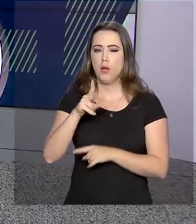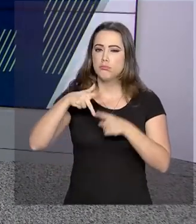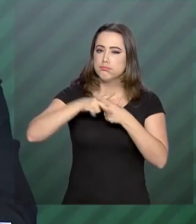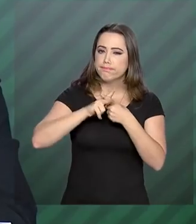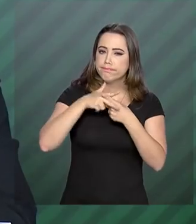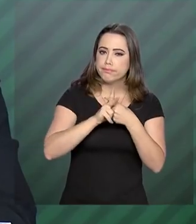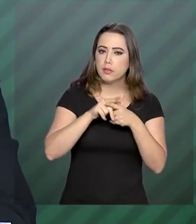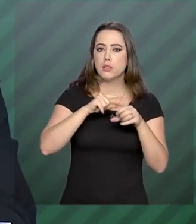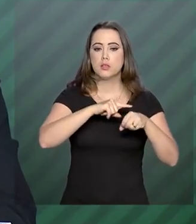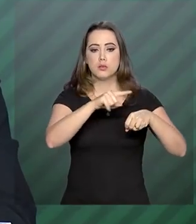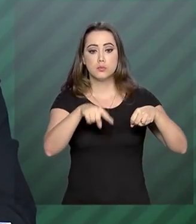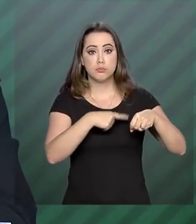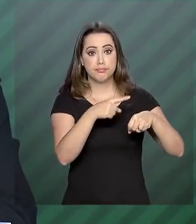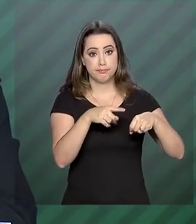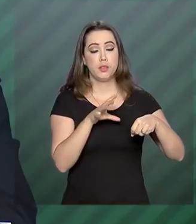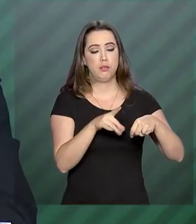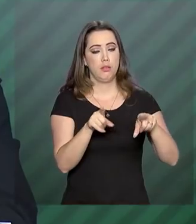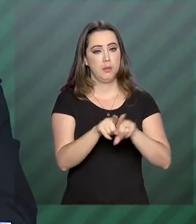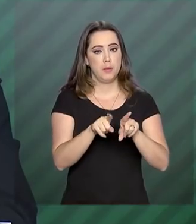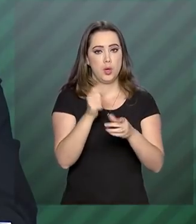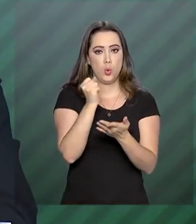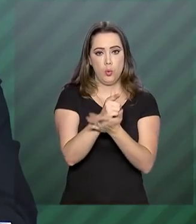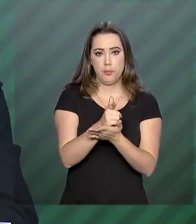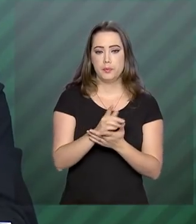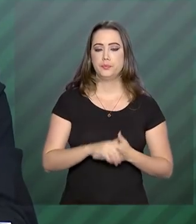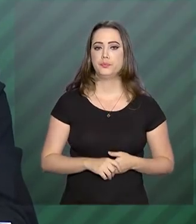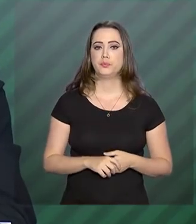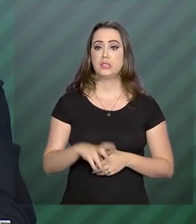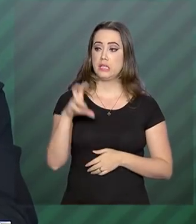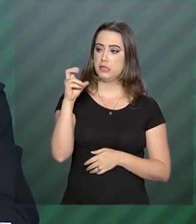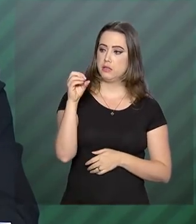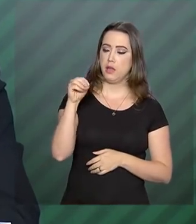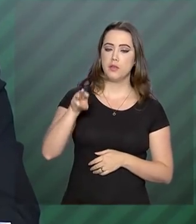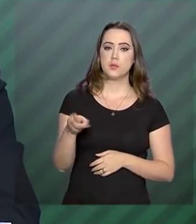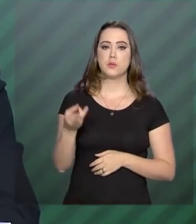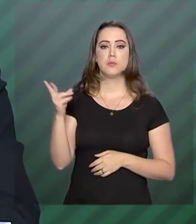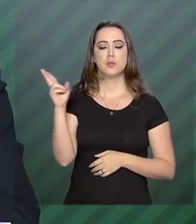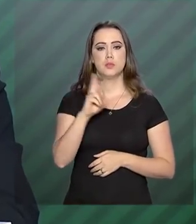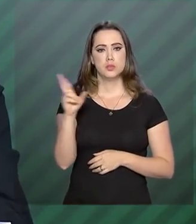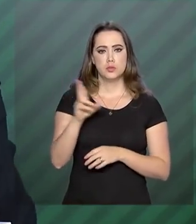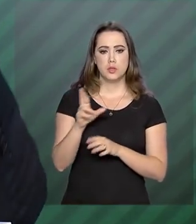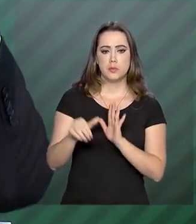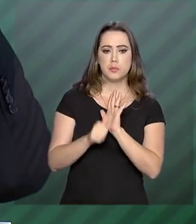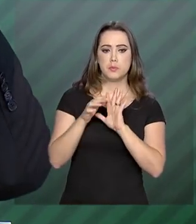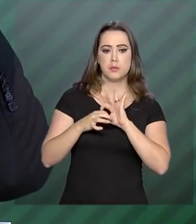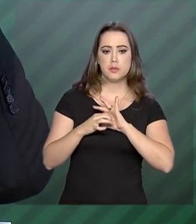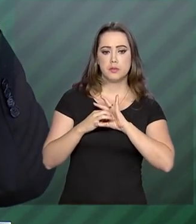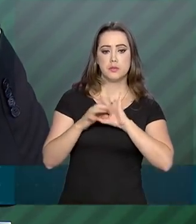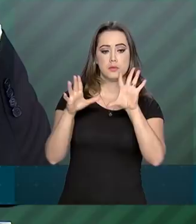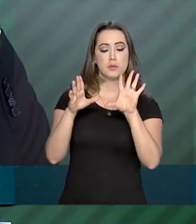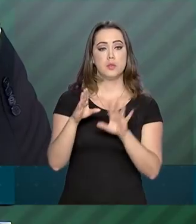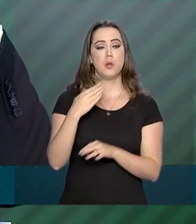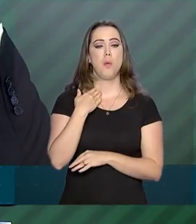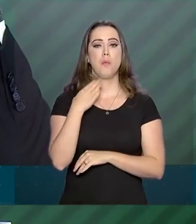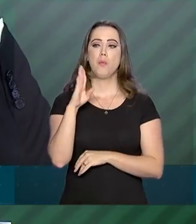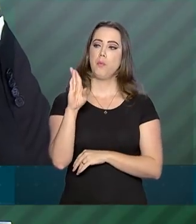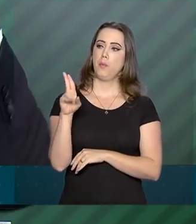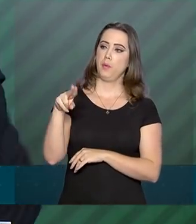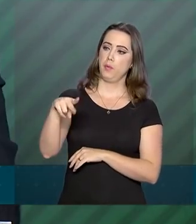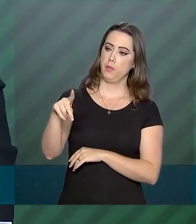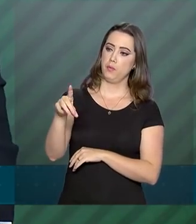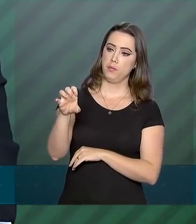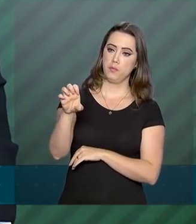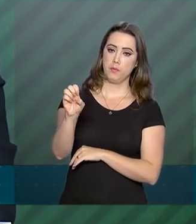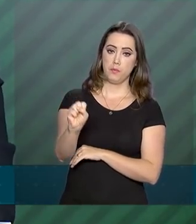São 500 milhões nesta primeira liberação que o BNDES garante.